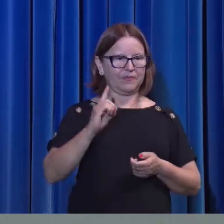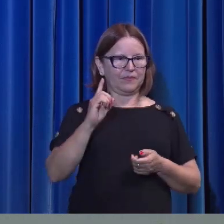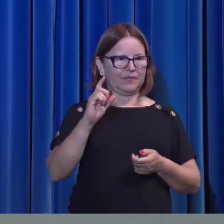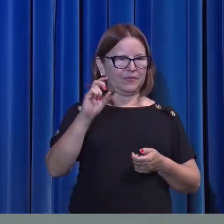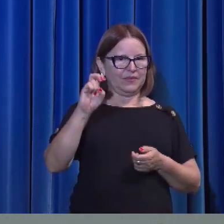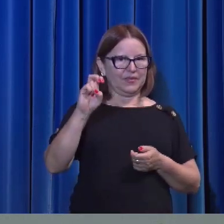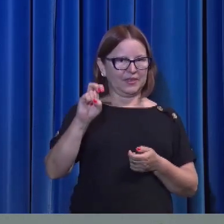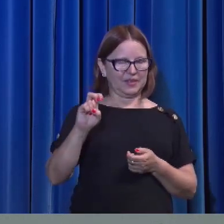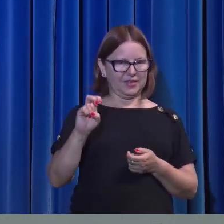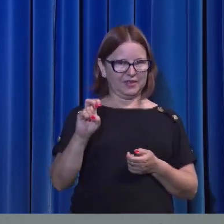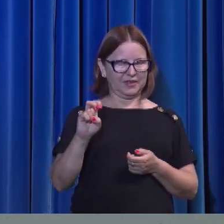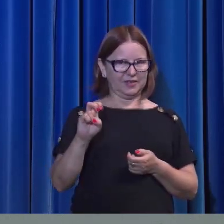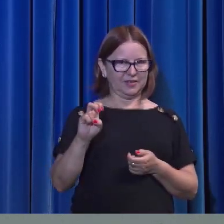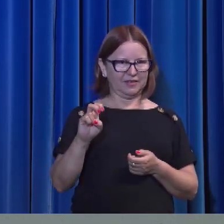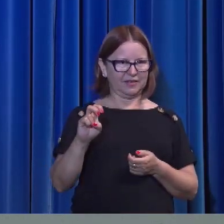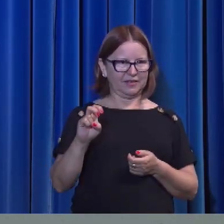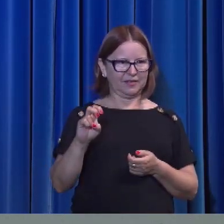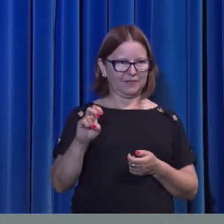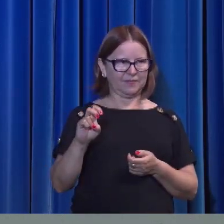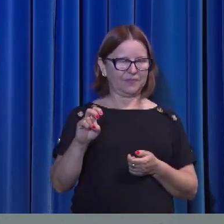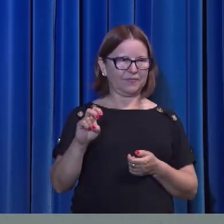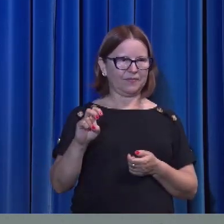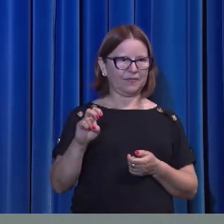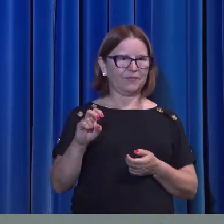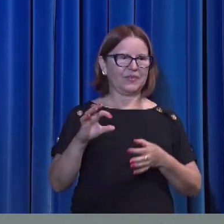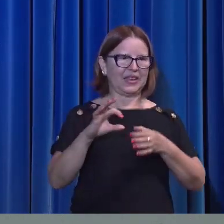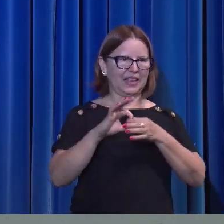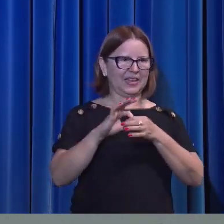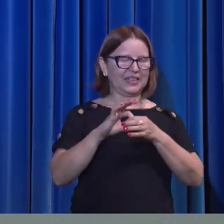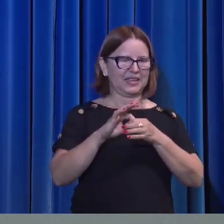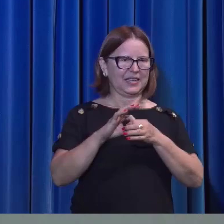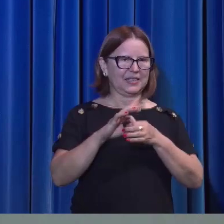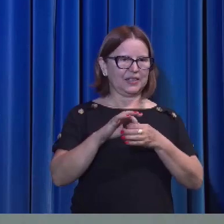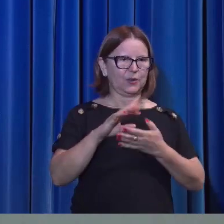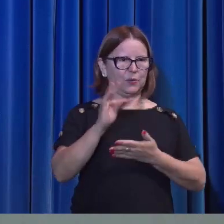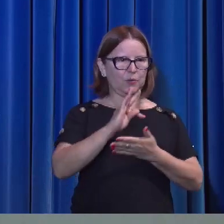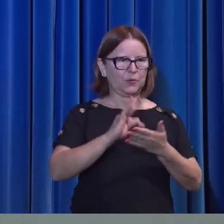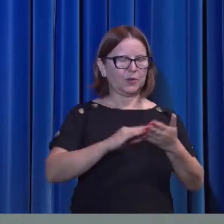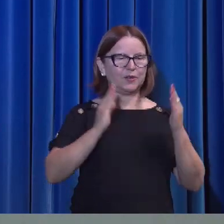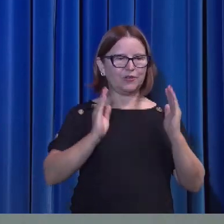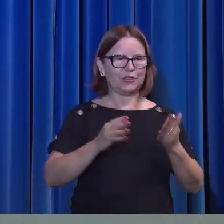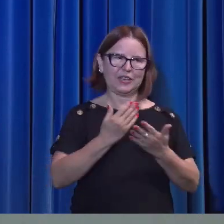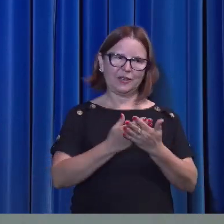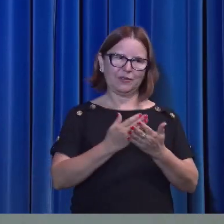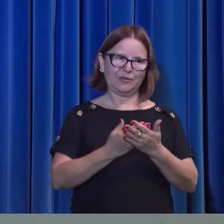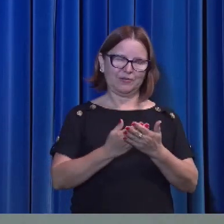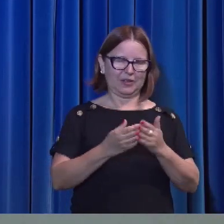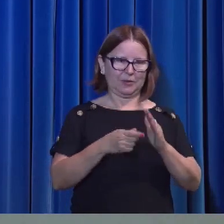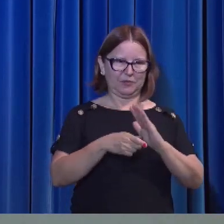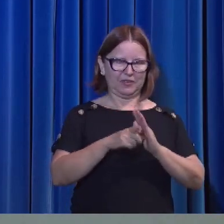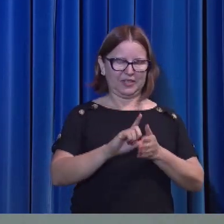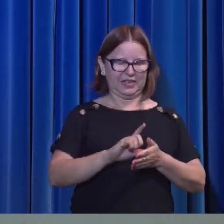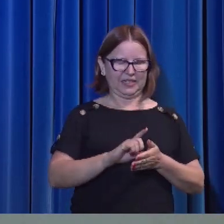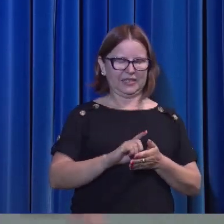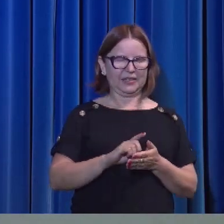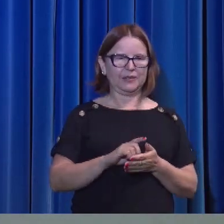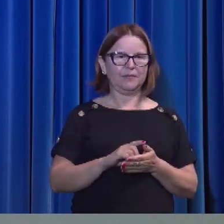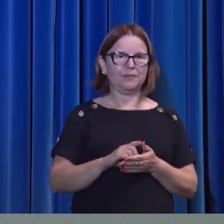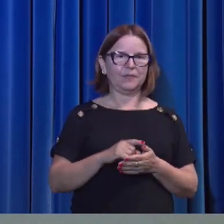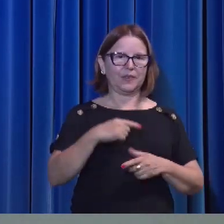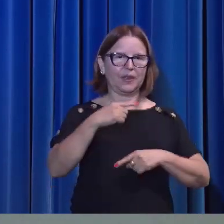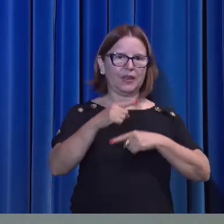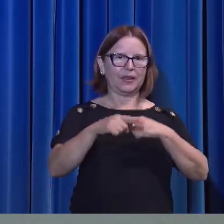daquilo que falamos anteriormente. E ali, do 16 em diante,